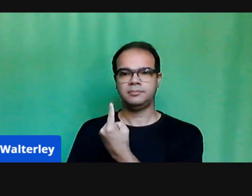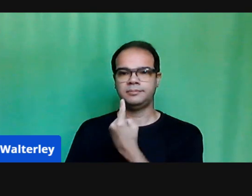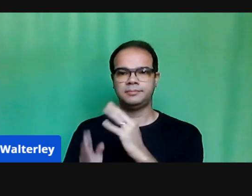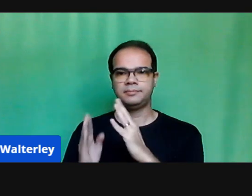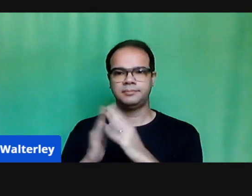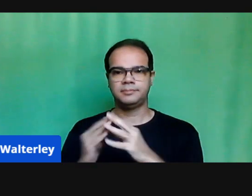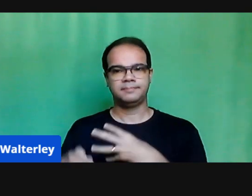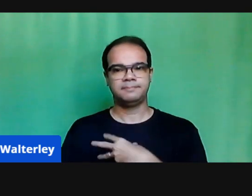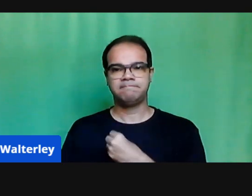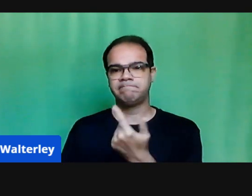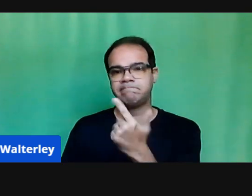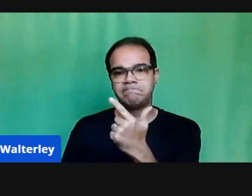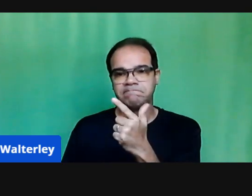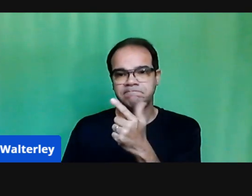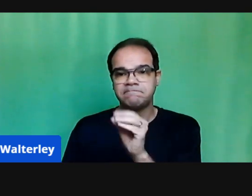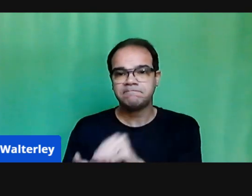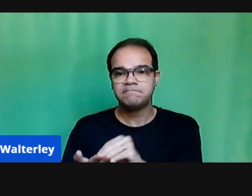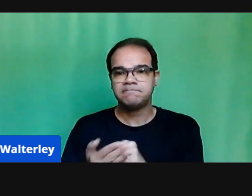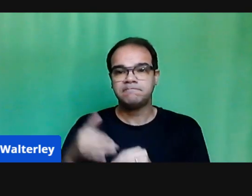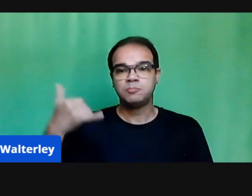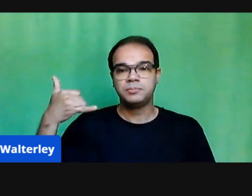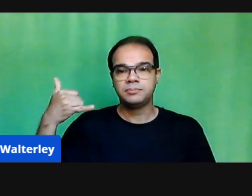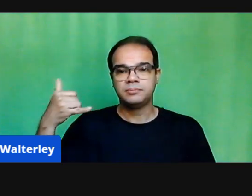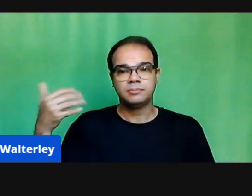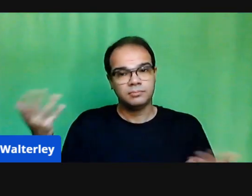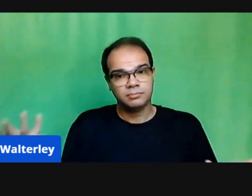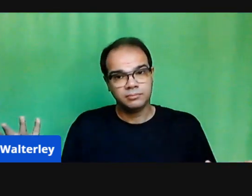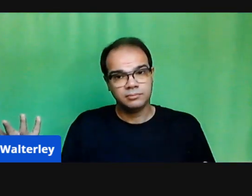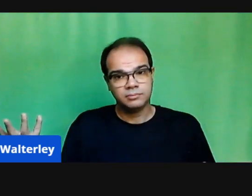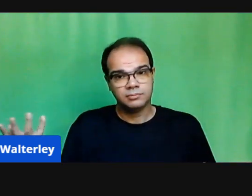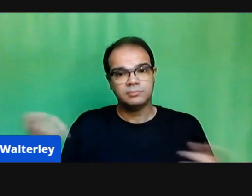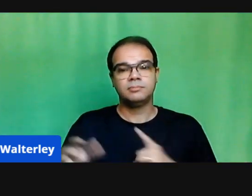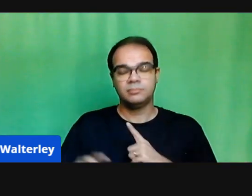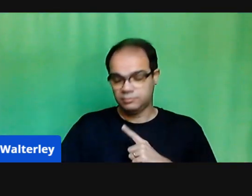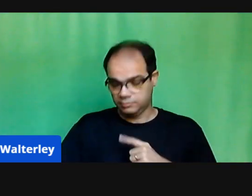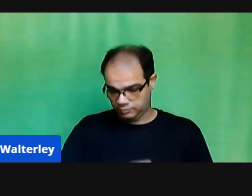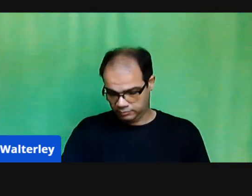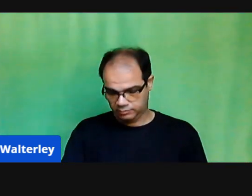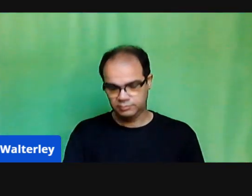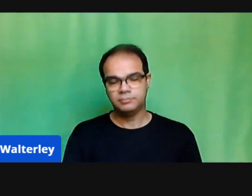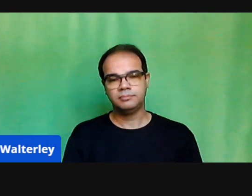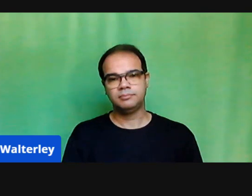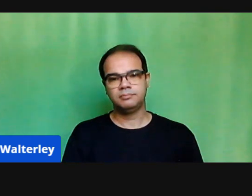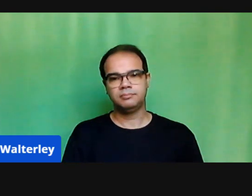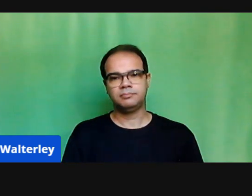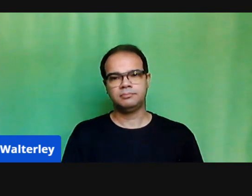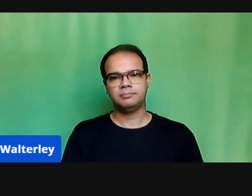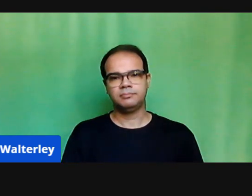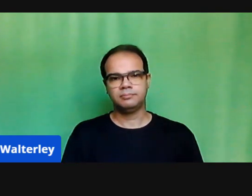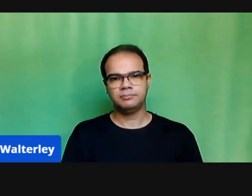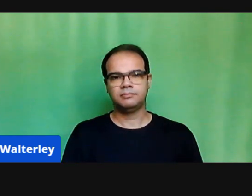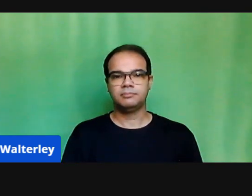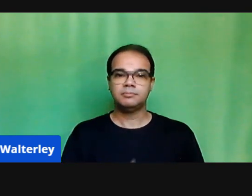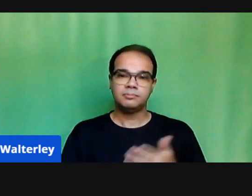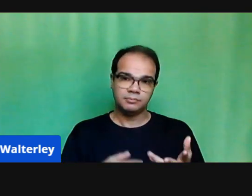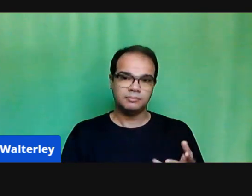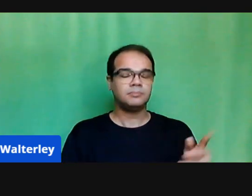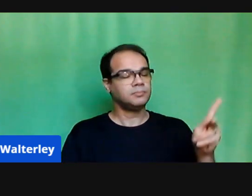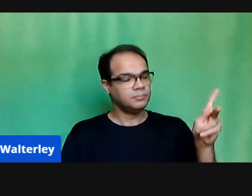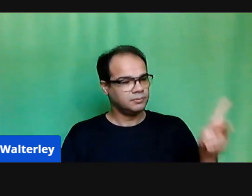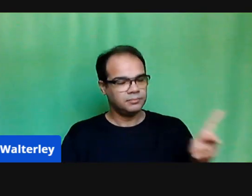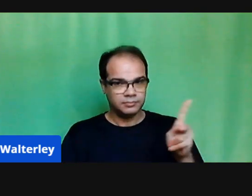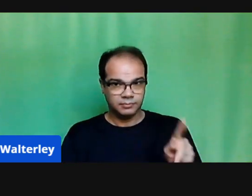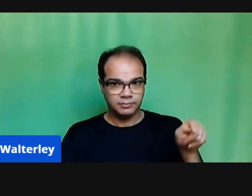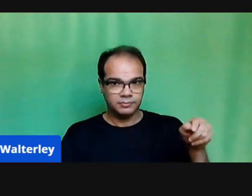condições da família. Então, partindo dessa perspectiva, esse era o nosso caminho, trilhar